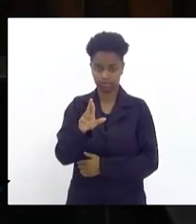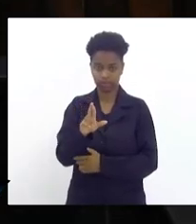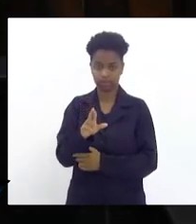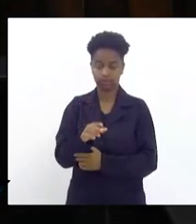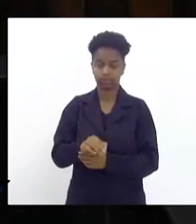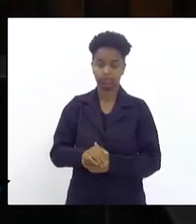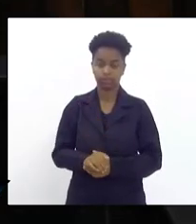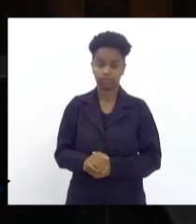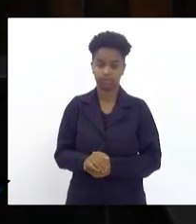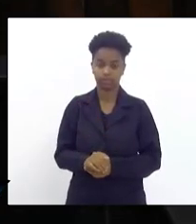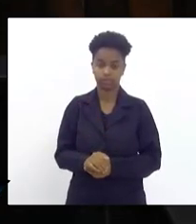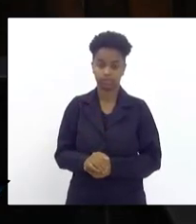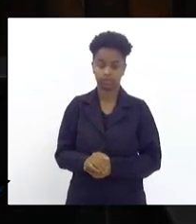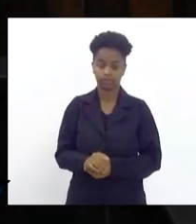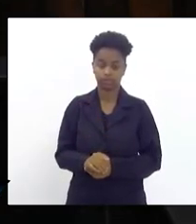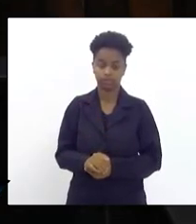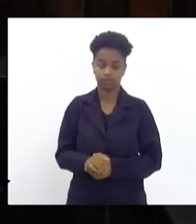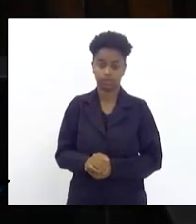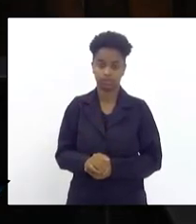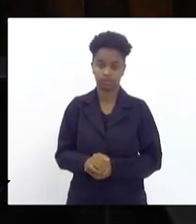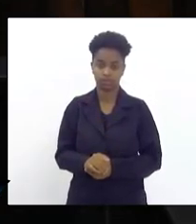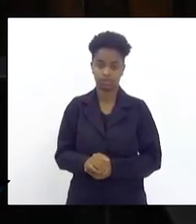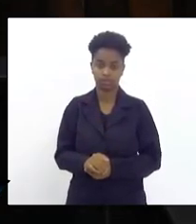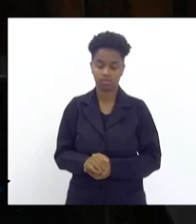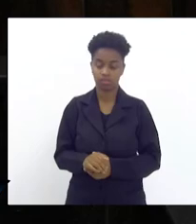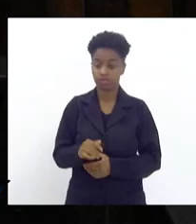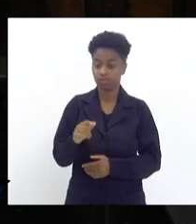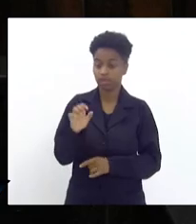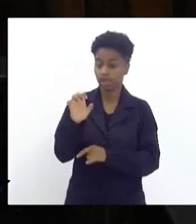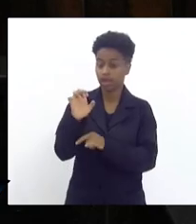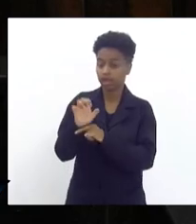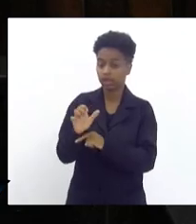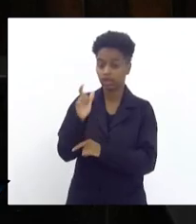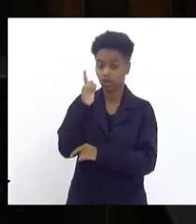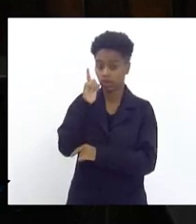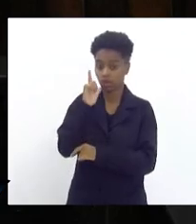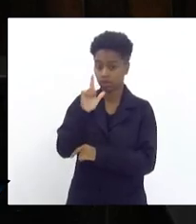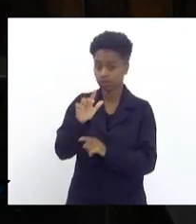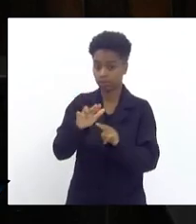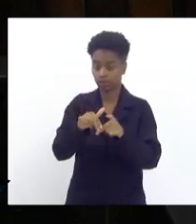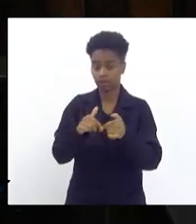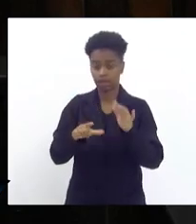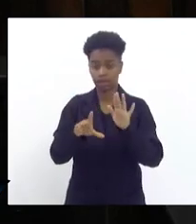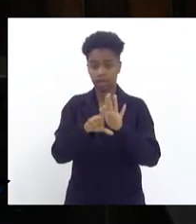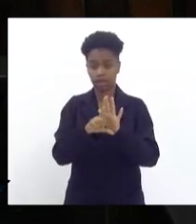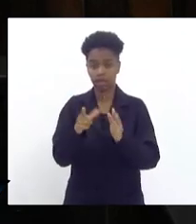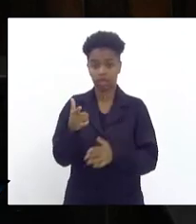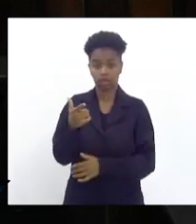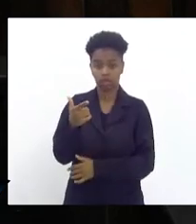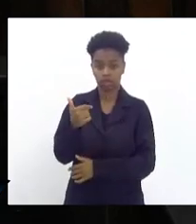conseguida pelo Estado em relação à Lei 12.734